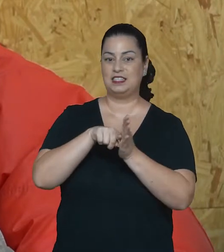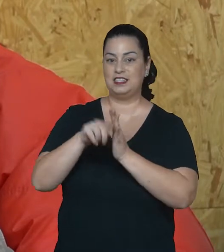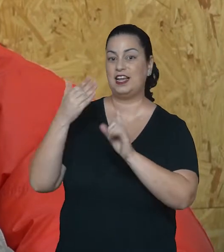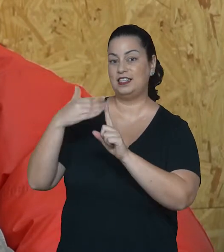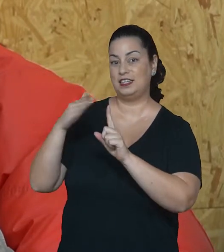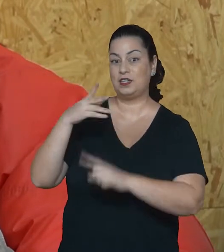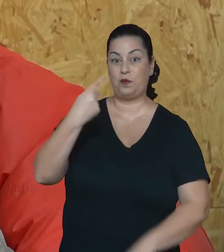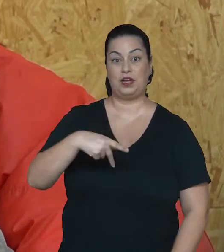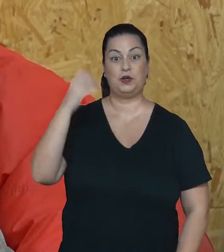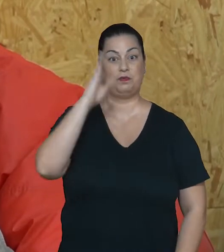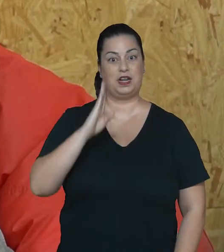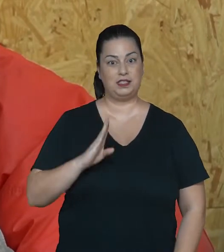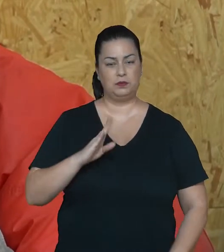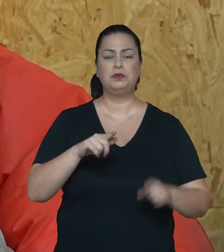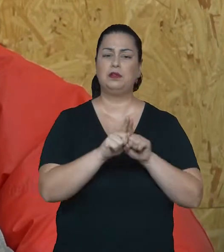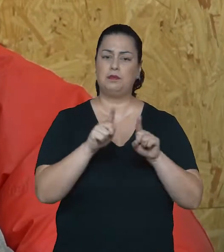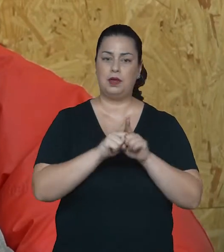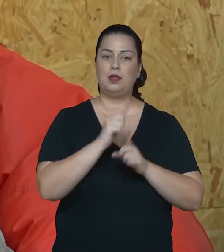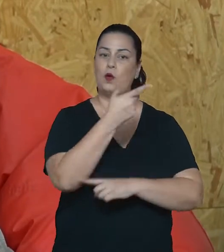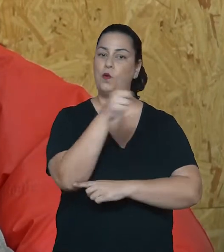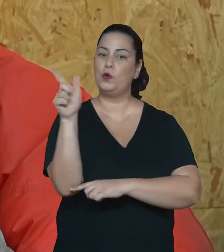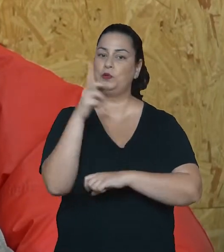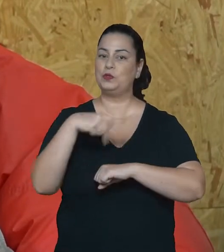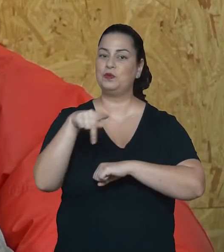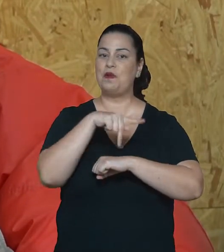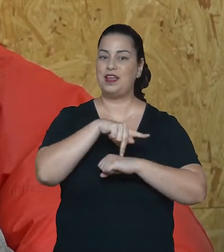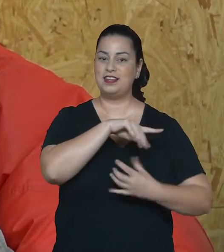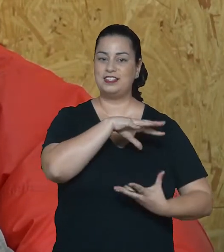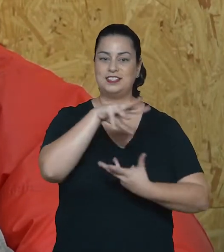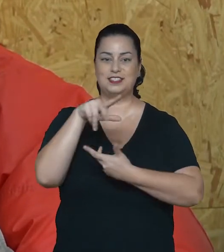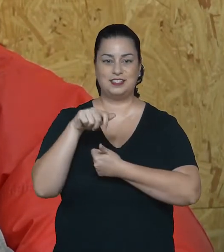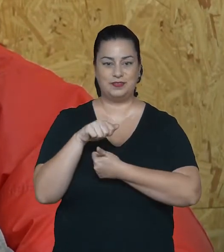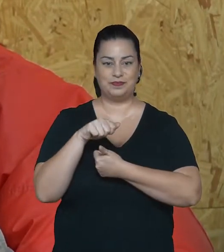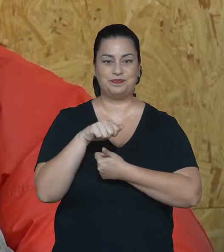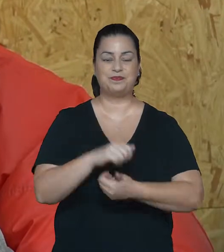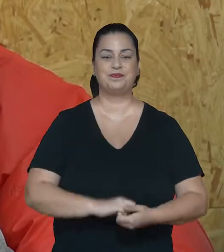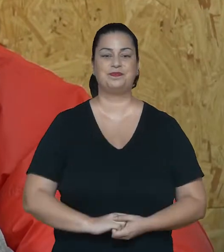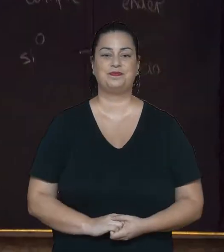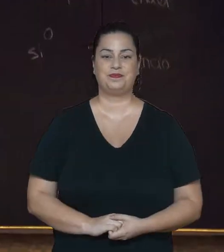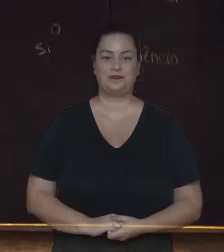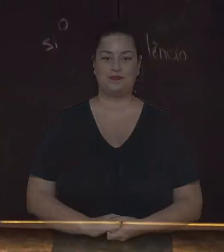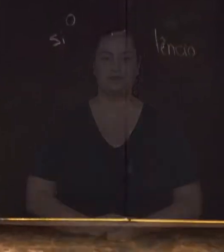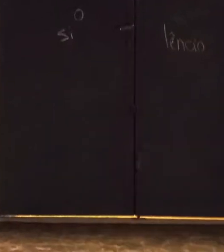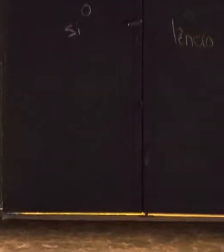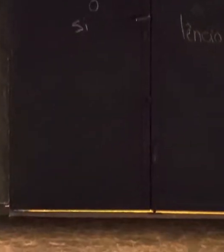-pesquisa e extensão no Brasil e em outros países do mundo.